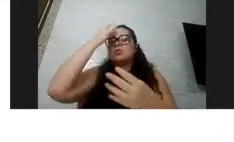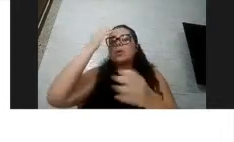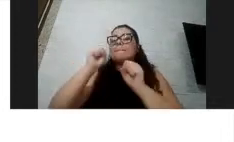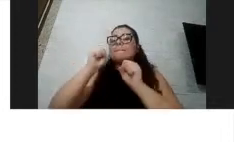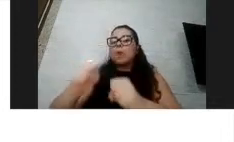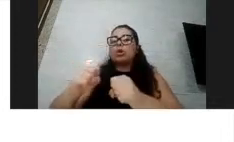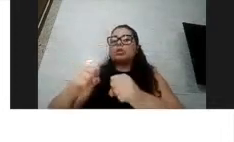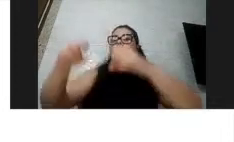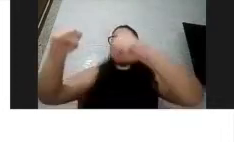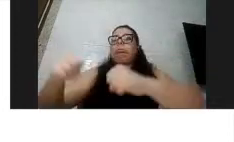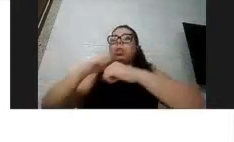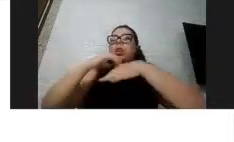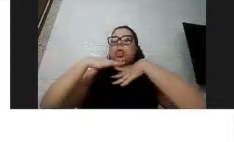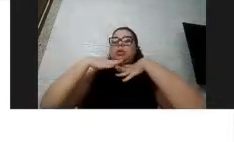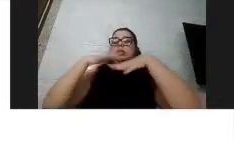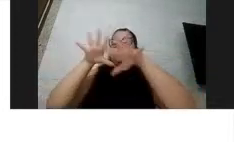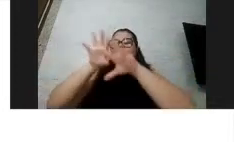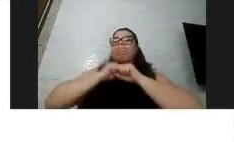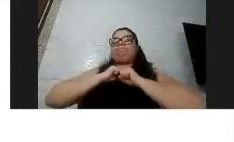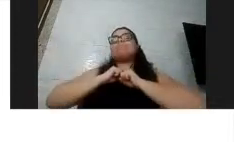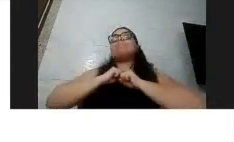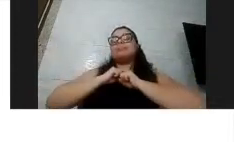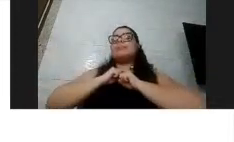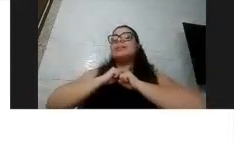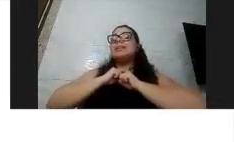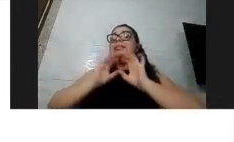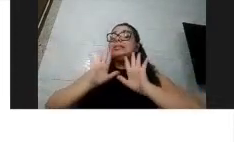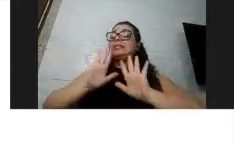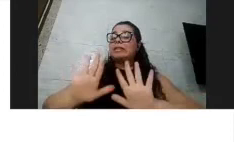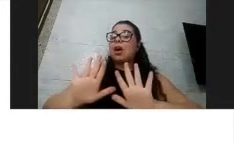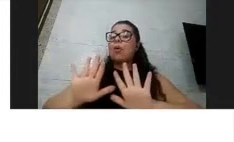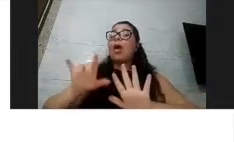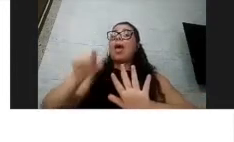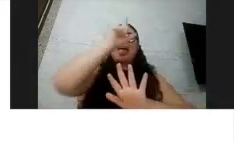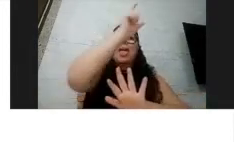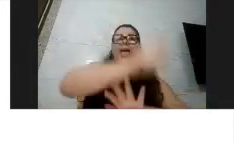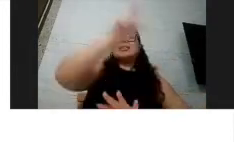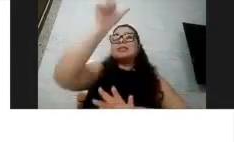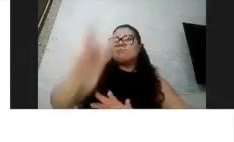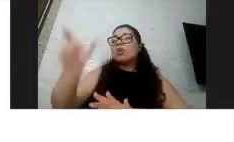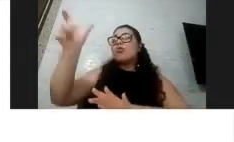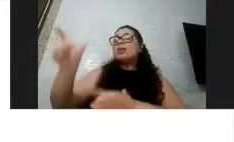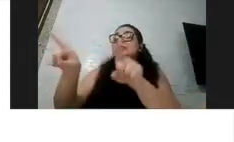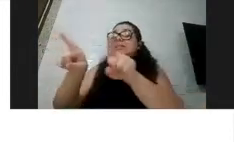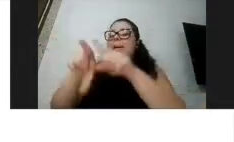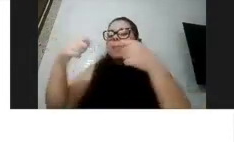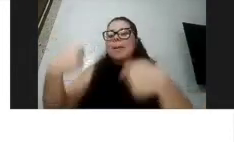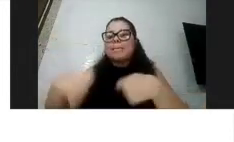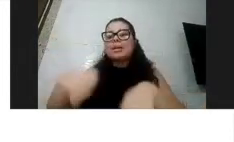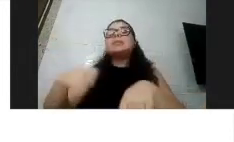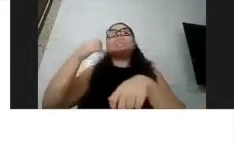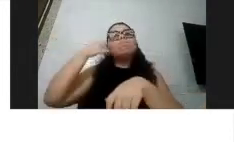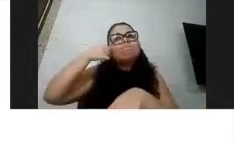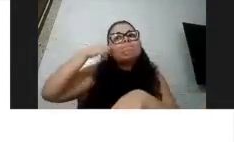aumenta a dependência dessas pessoas também estarem tomando cuidado para se proteger.